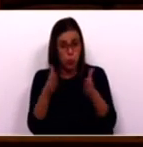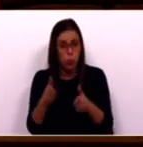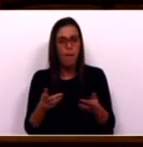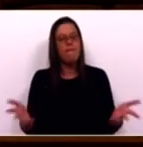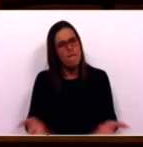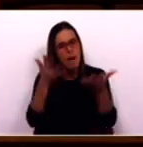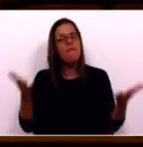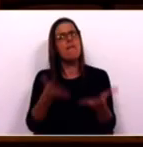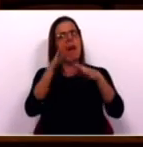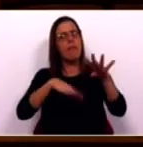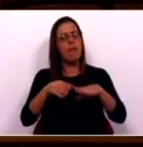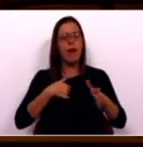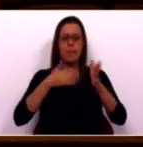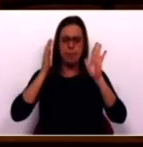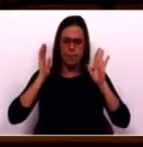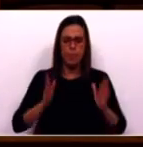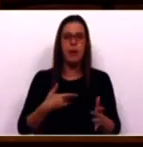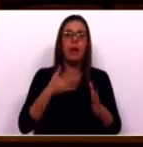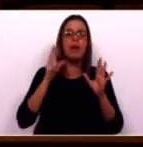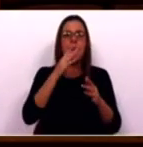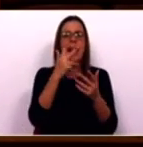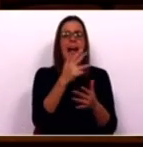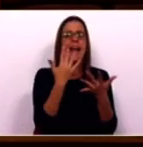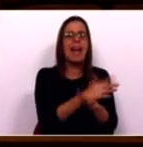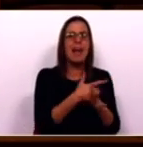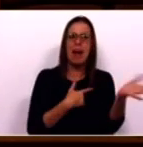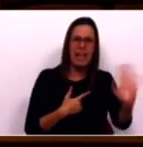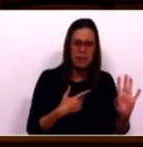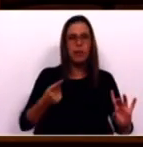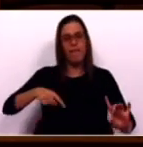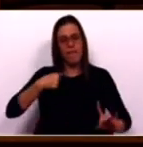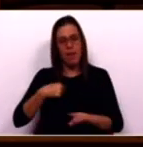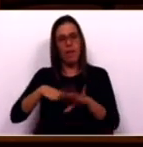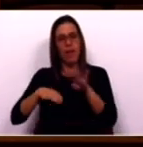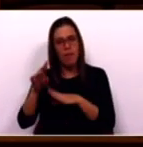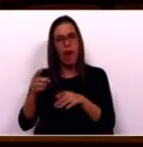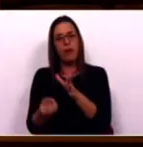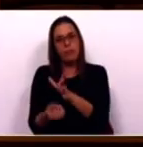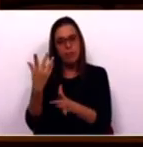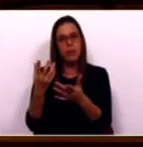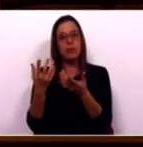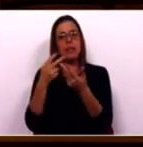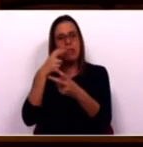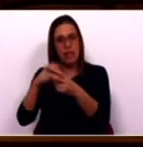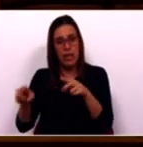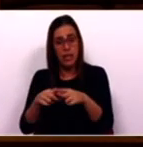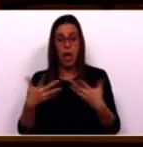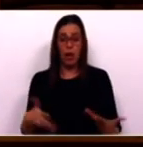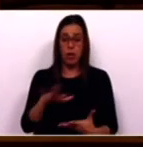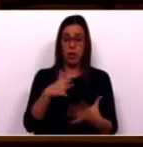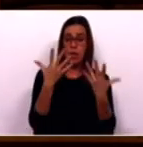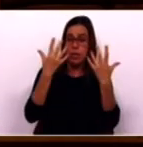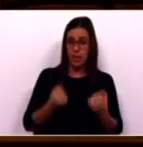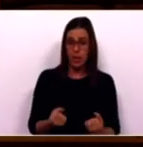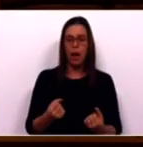incentivada. Temos de deixar de depender do carvão para gerar eletricidade. E nesta situação de seca em particular,